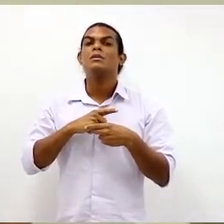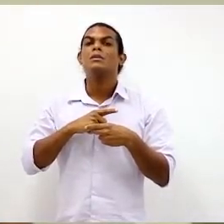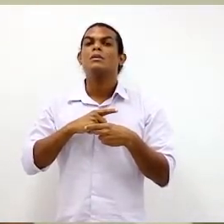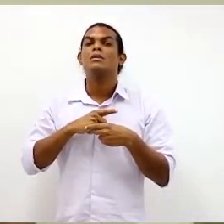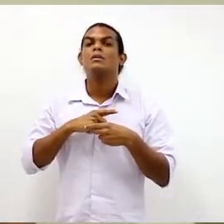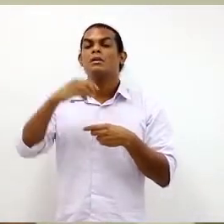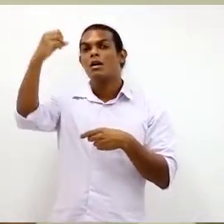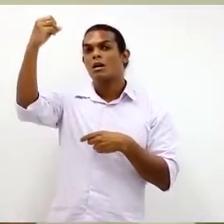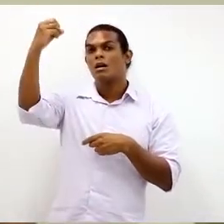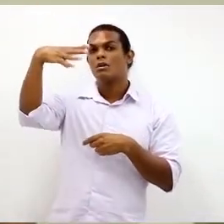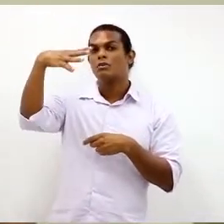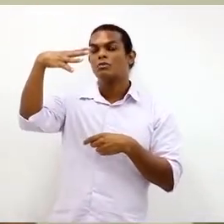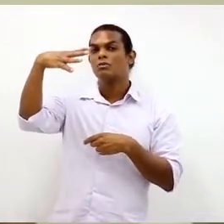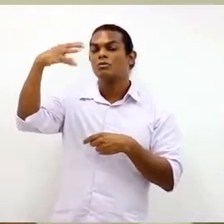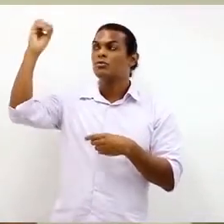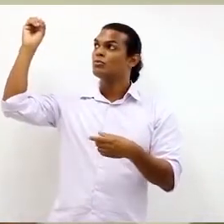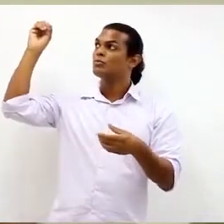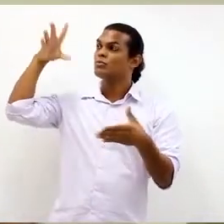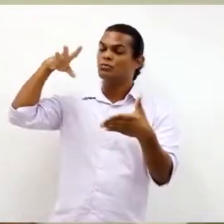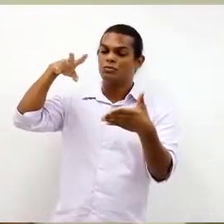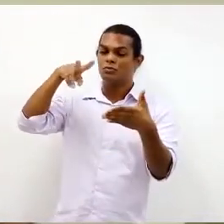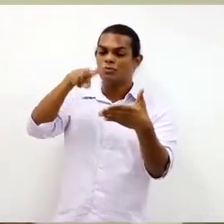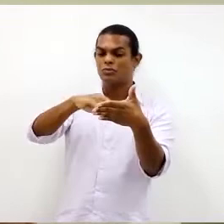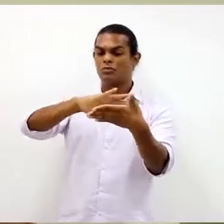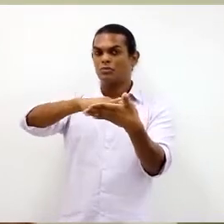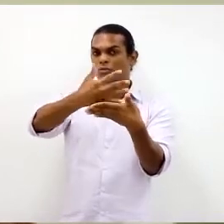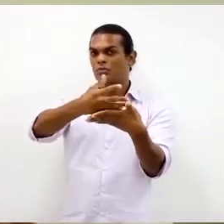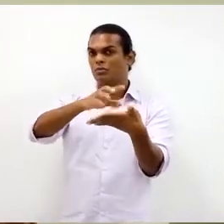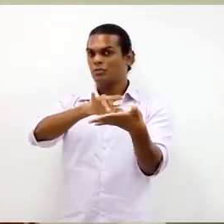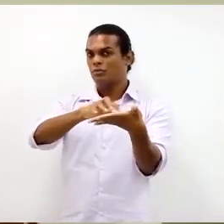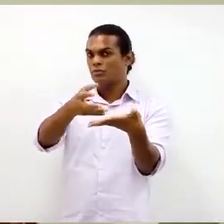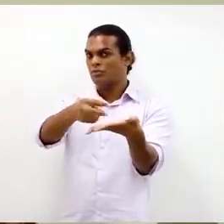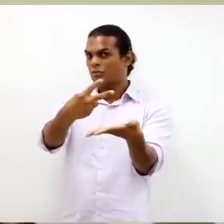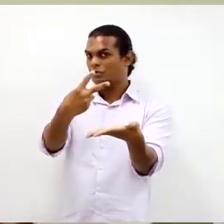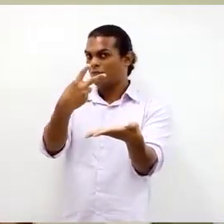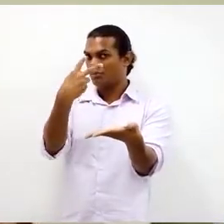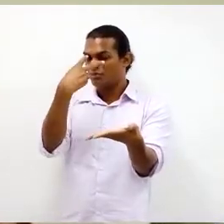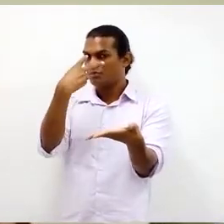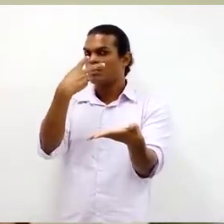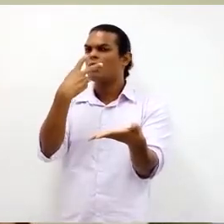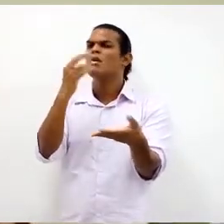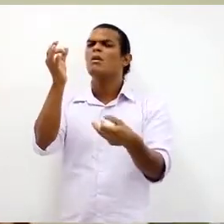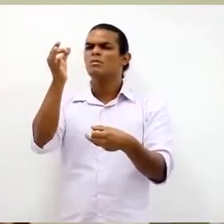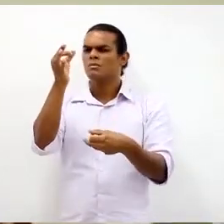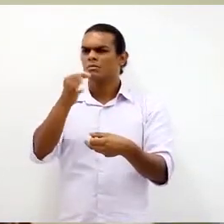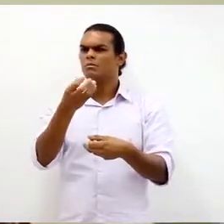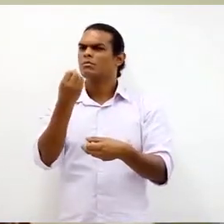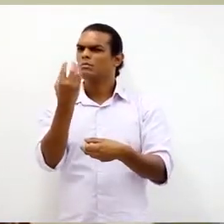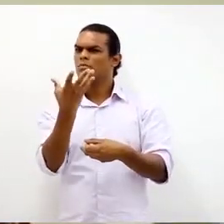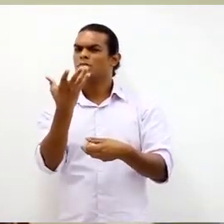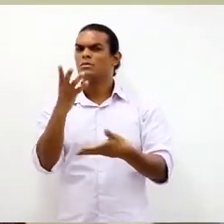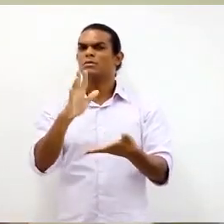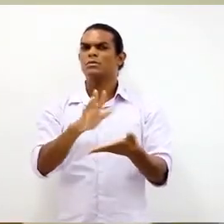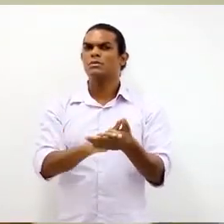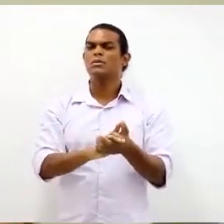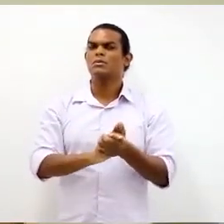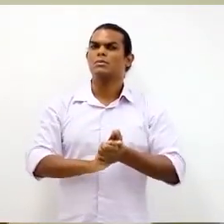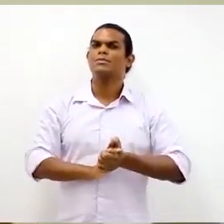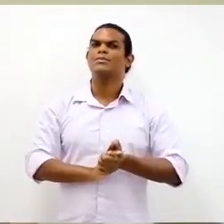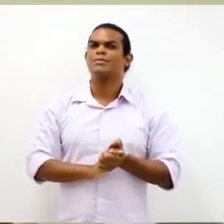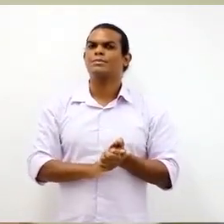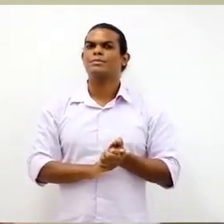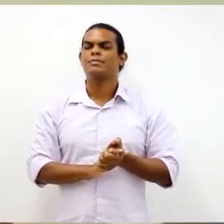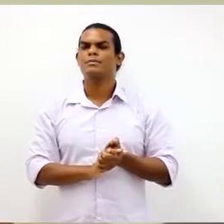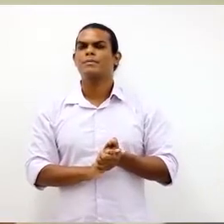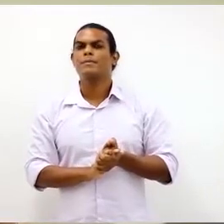do seu PC de trabalho, do seu computador, que nós temos que ter um laptop. Até isso, tem que ser orientado pelo